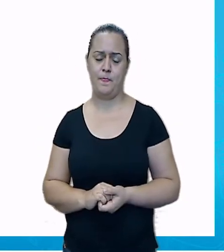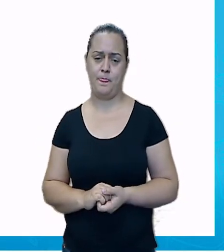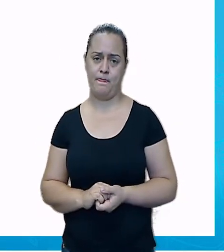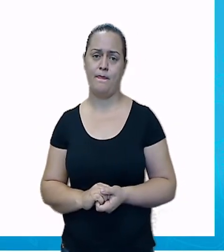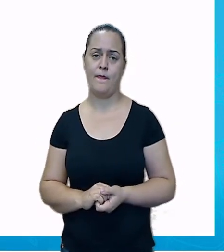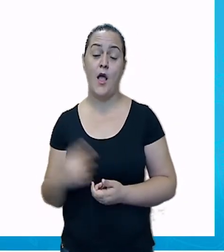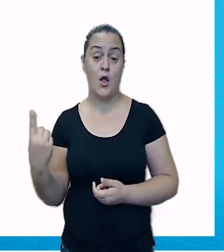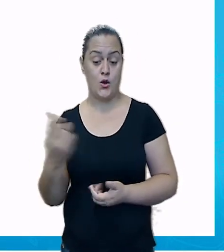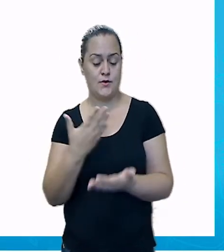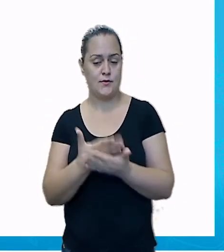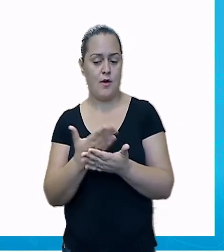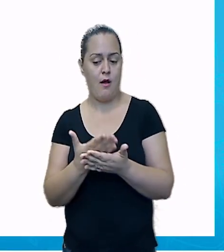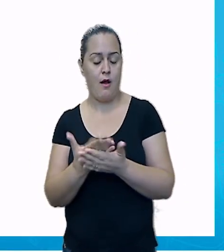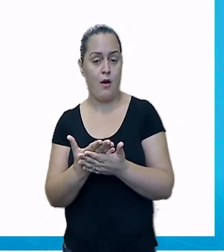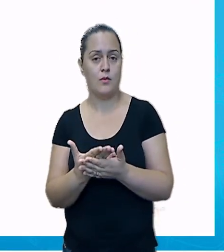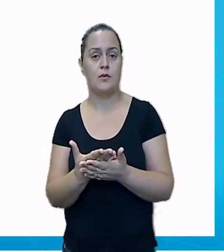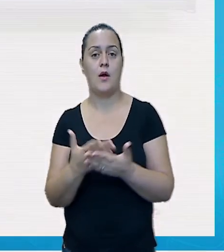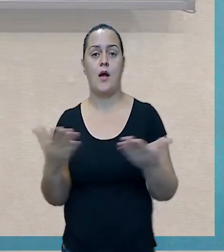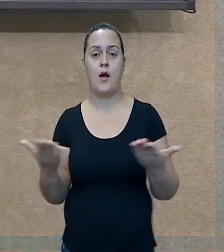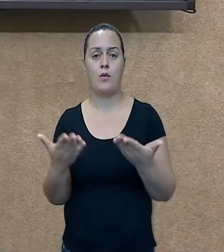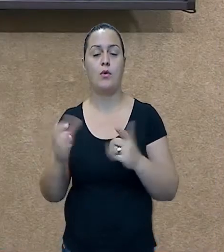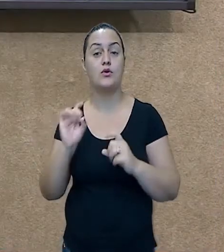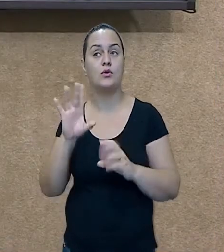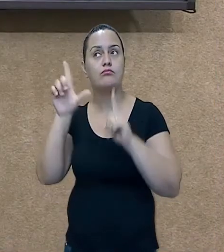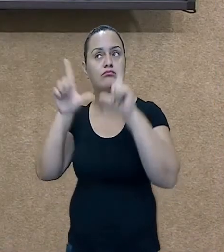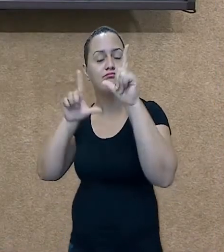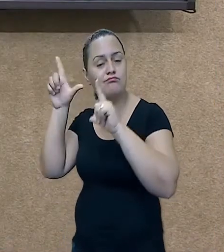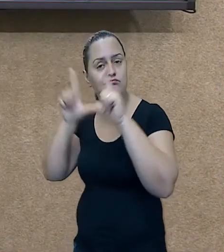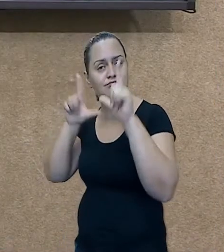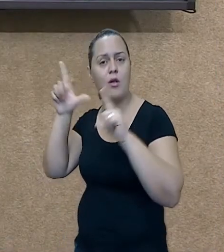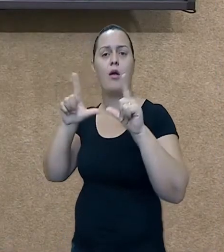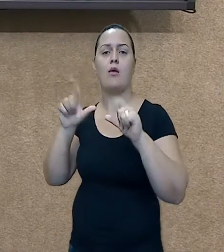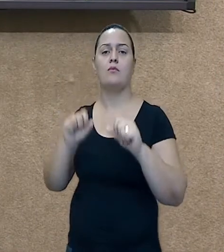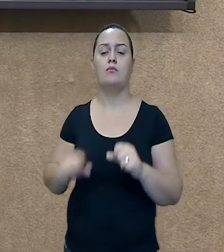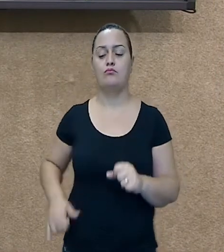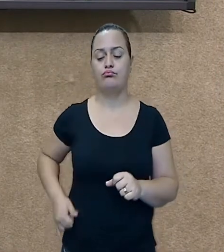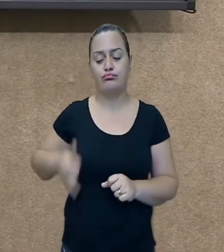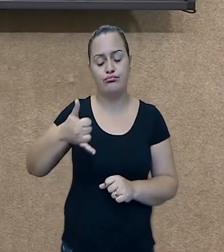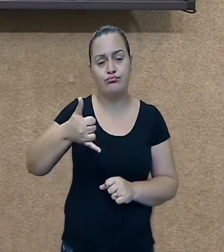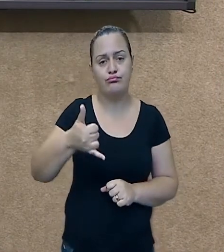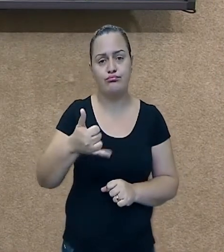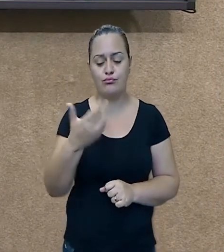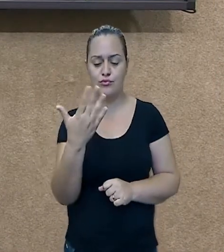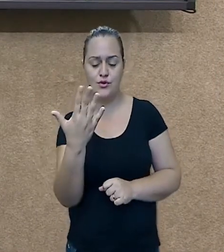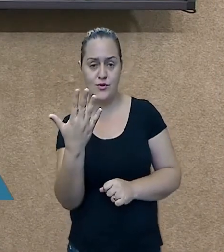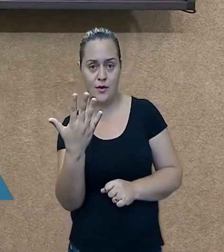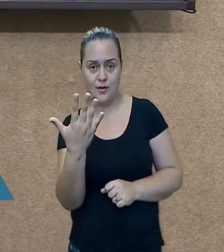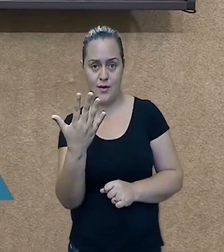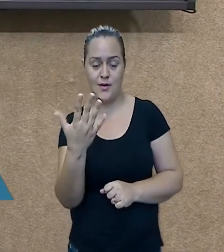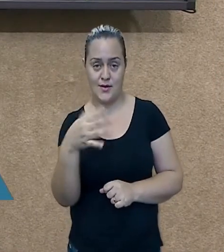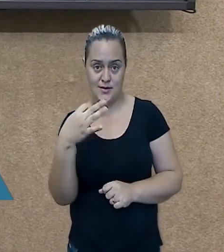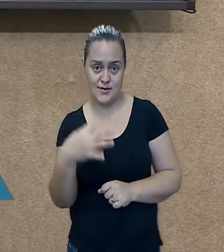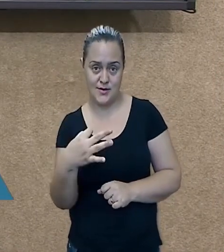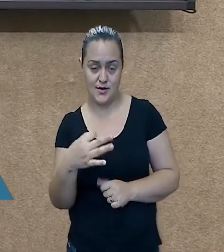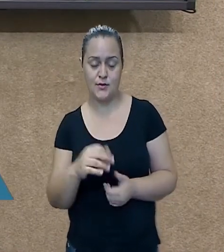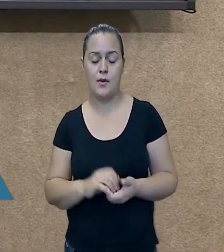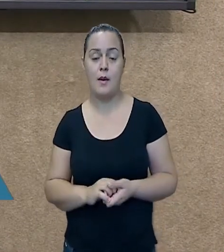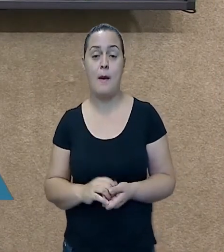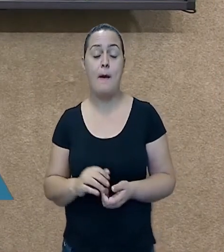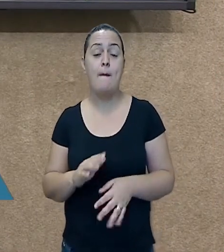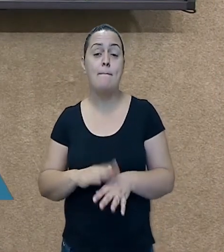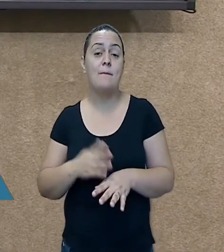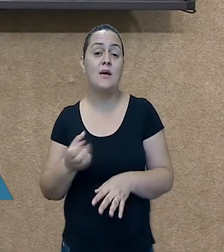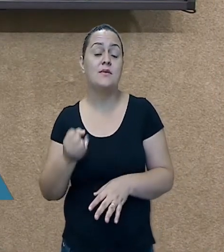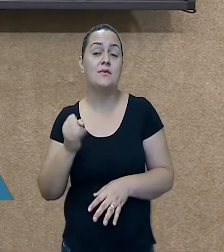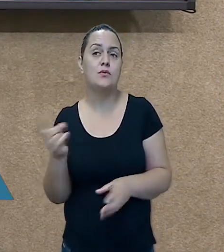Mas se nós retornarmos à aula presencial, nós temos que ter o quê? Um distanciamento, não é assim? Nós